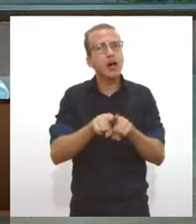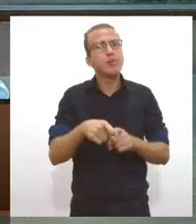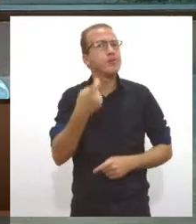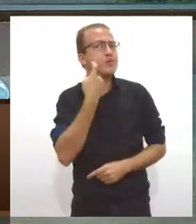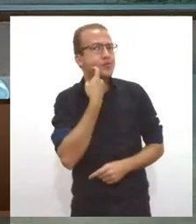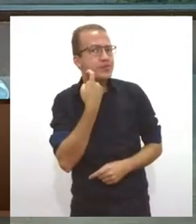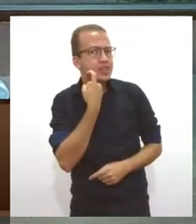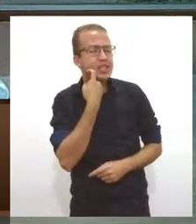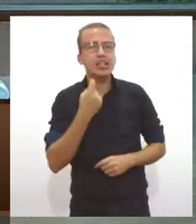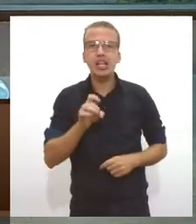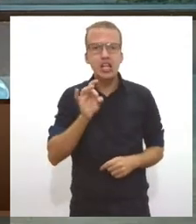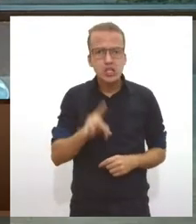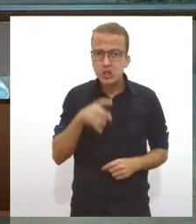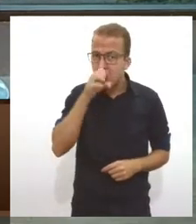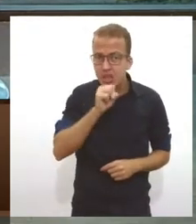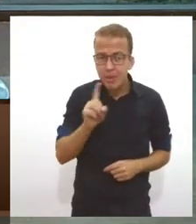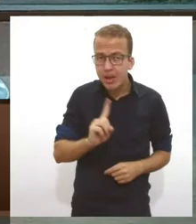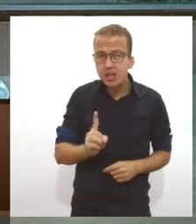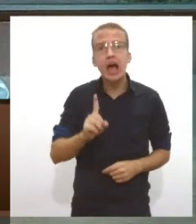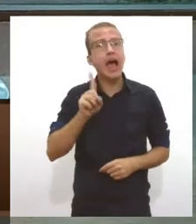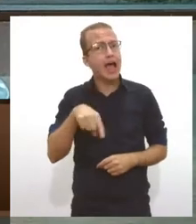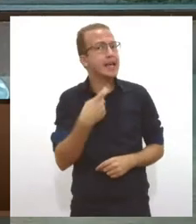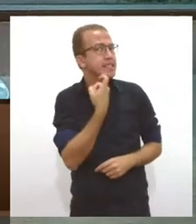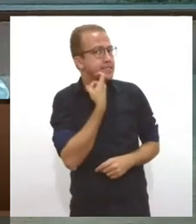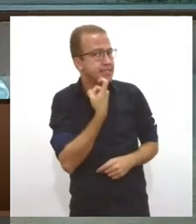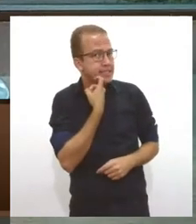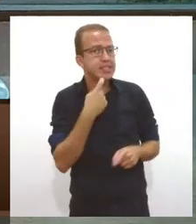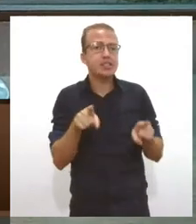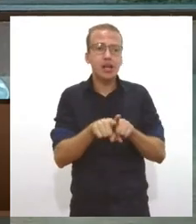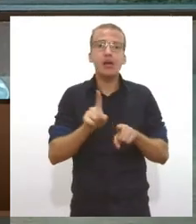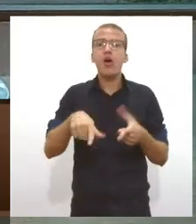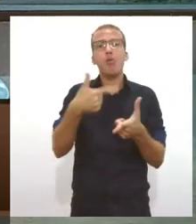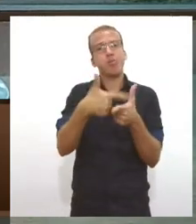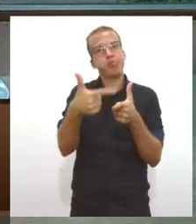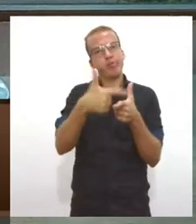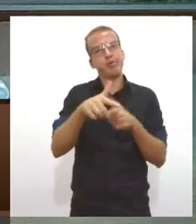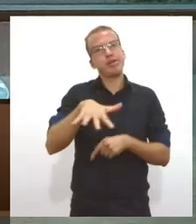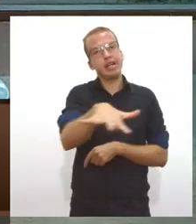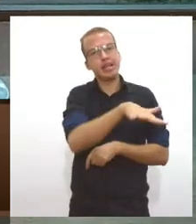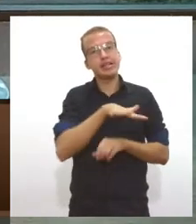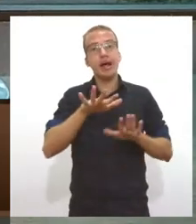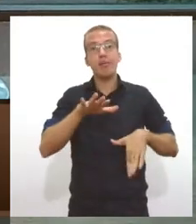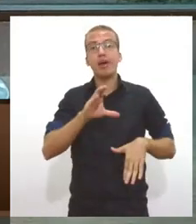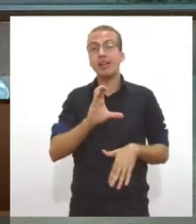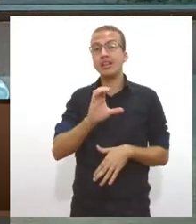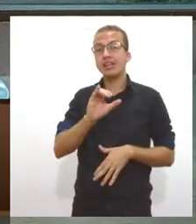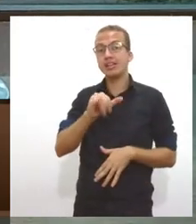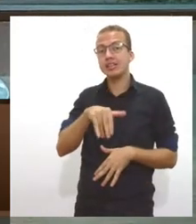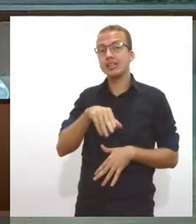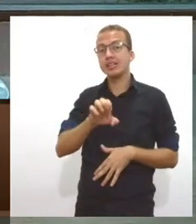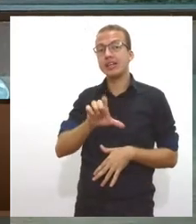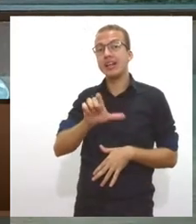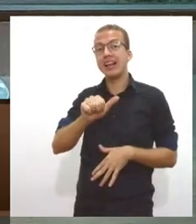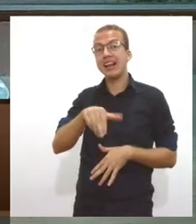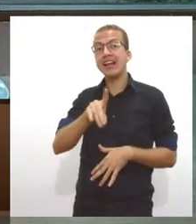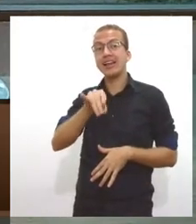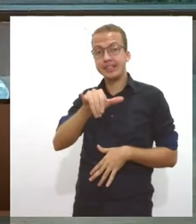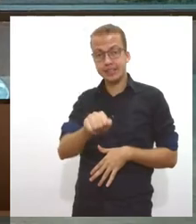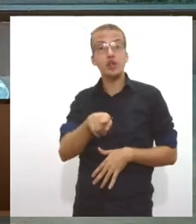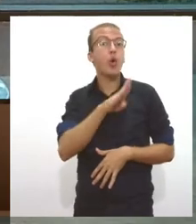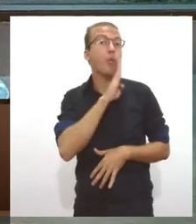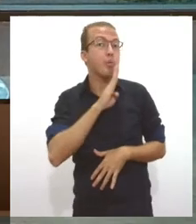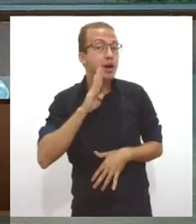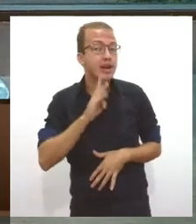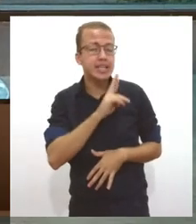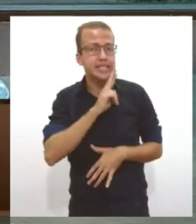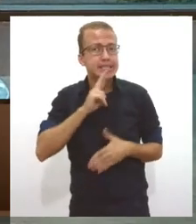no fim de semana, não, ali naquela praia da Cinelândia. Tem sido um problema ali, Na verdade, os restaurantes e vários restaurantes estão abertos, né? As pessoas